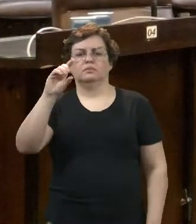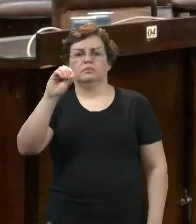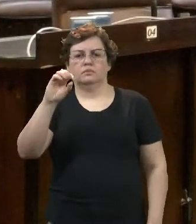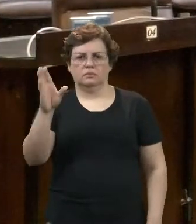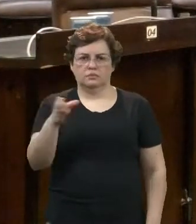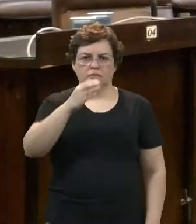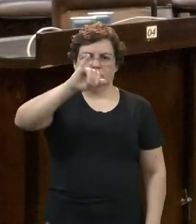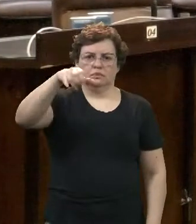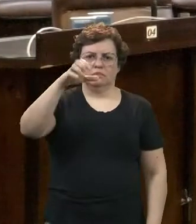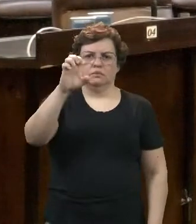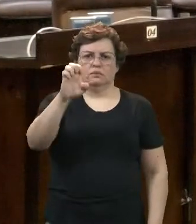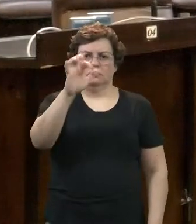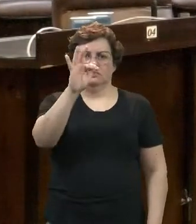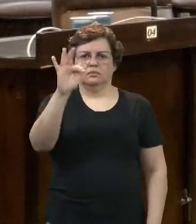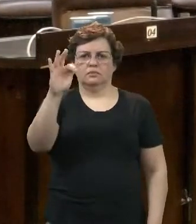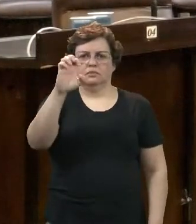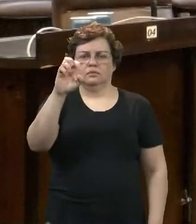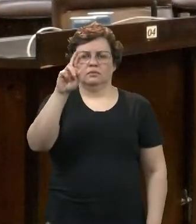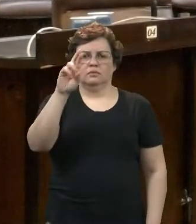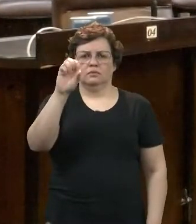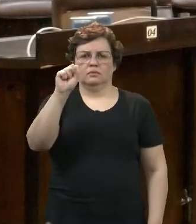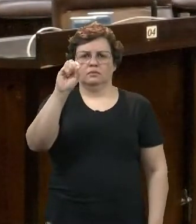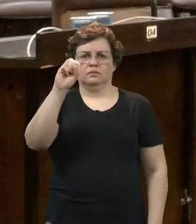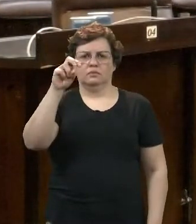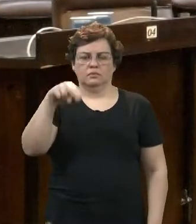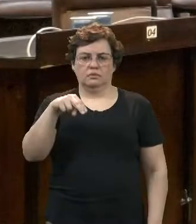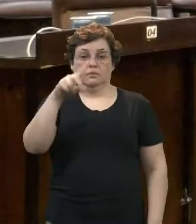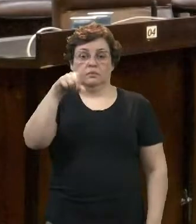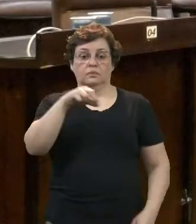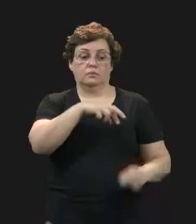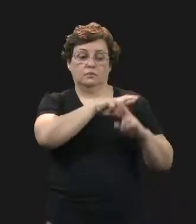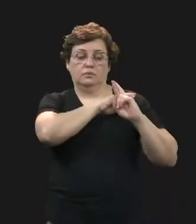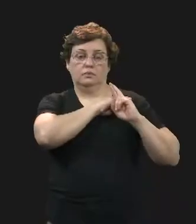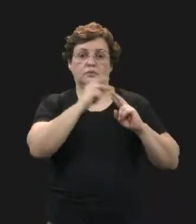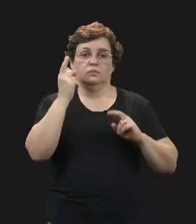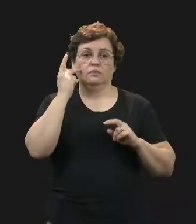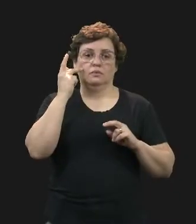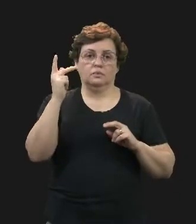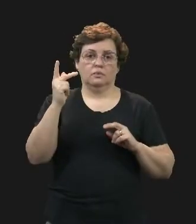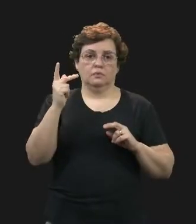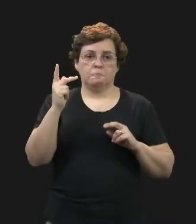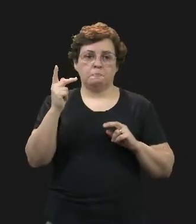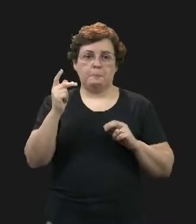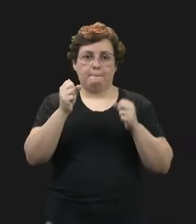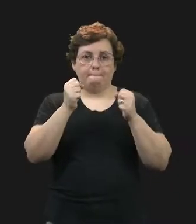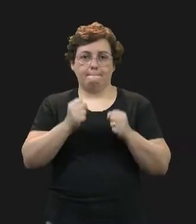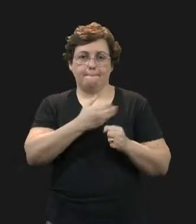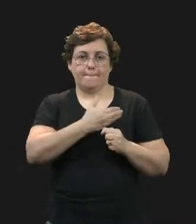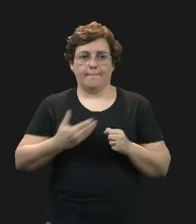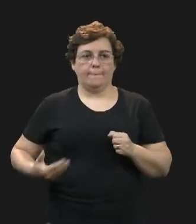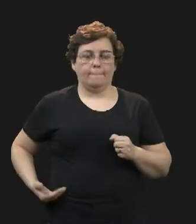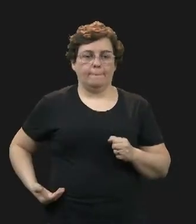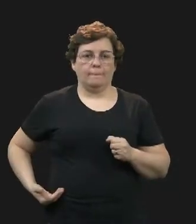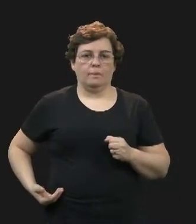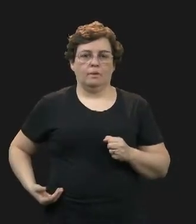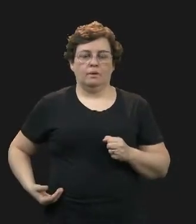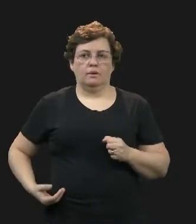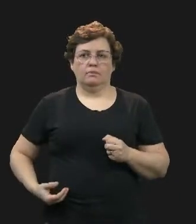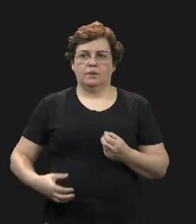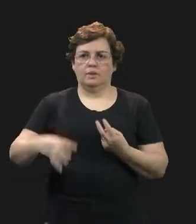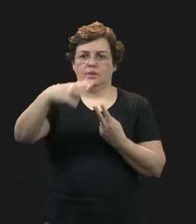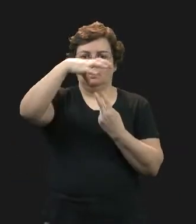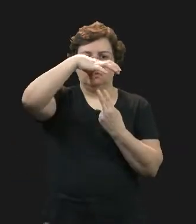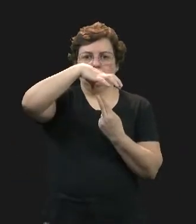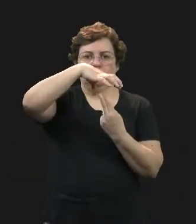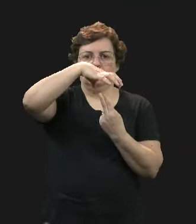Ladisgal Pereira, responsável pelo consignado Poder Público Bradesco, que estão participando de forma online